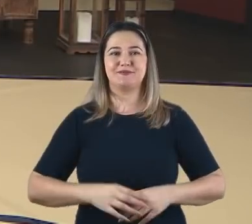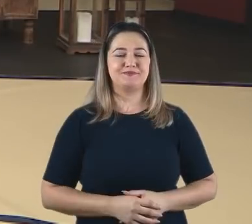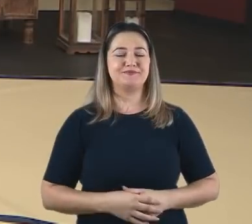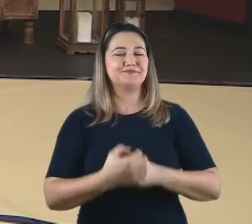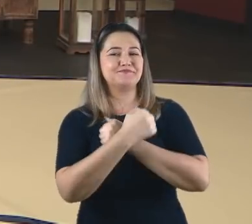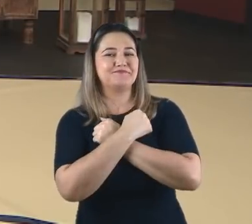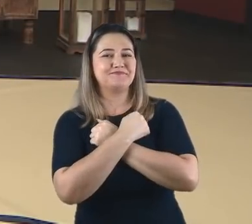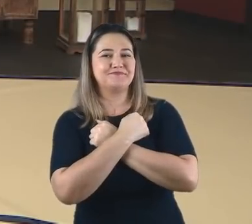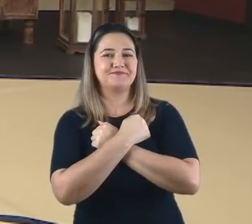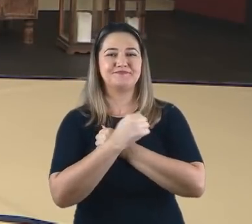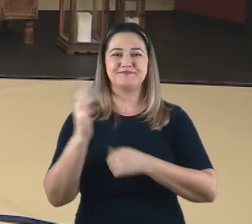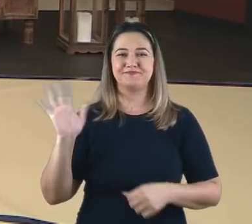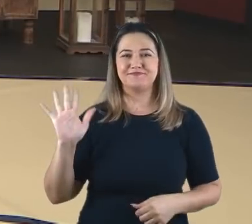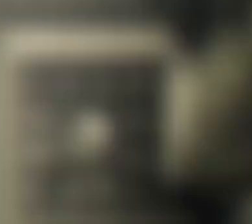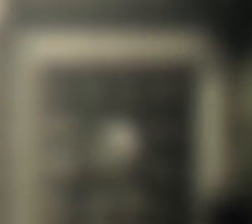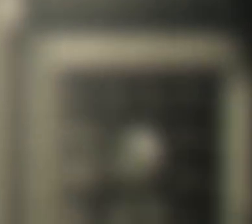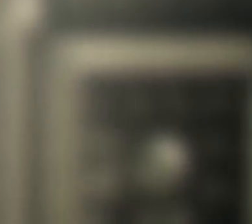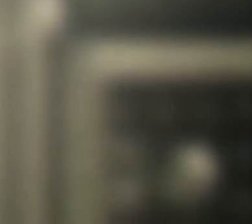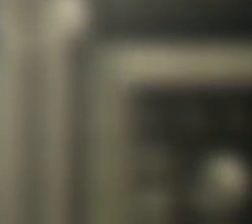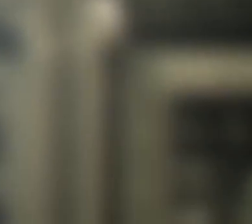um abraço e até lá